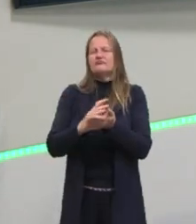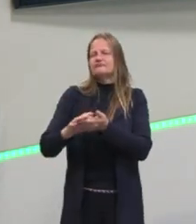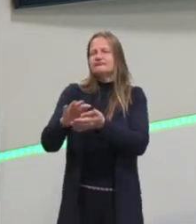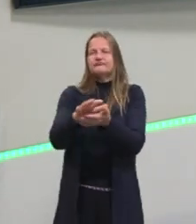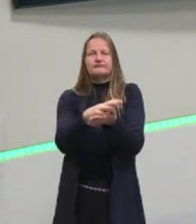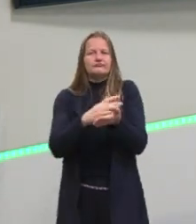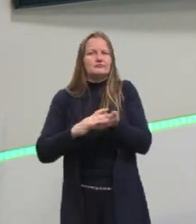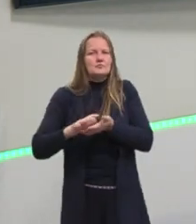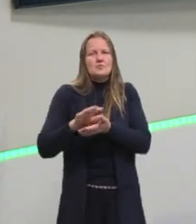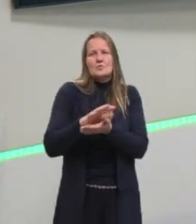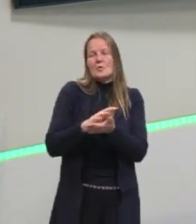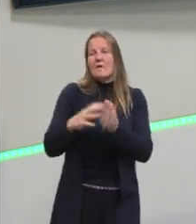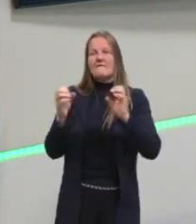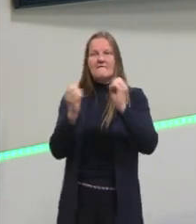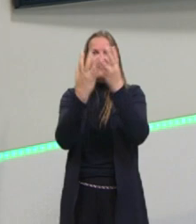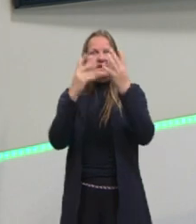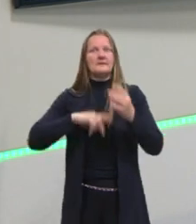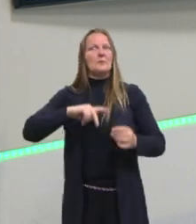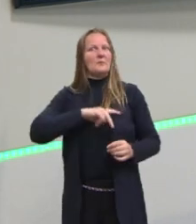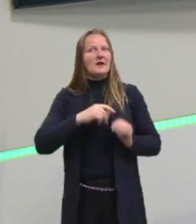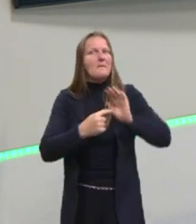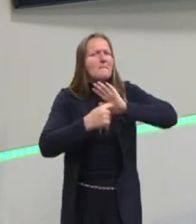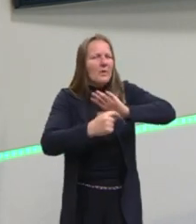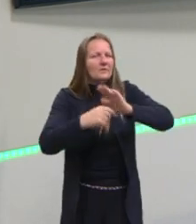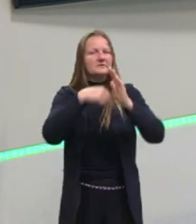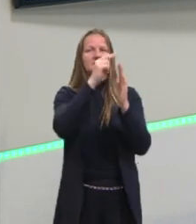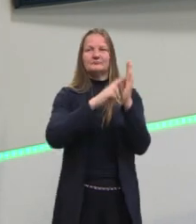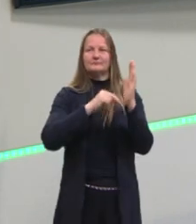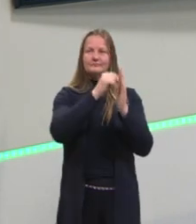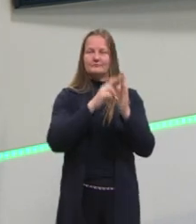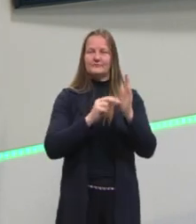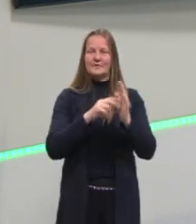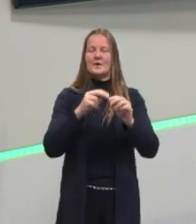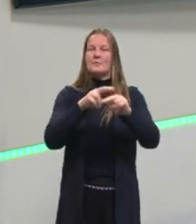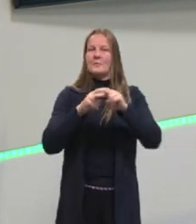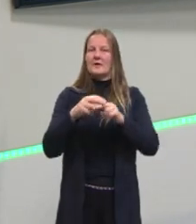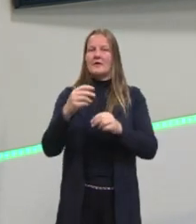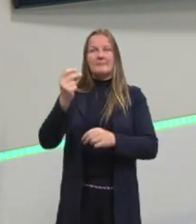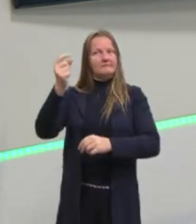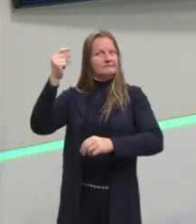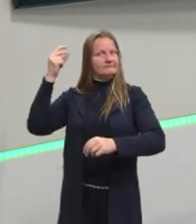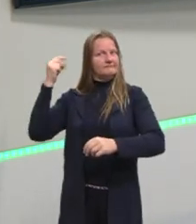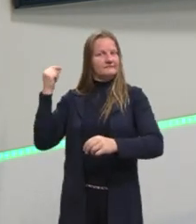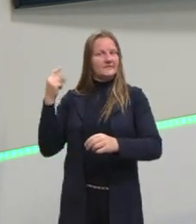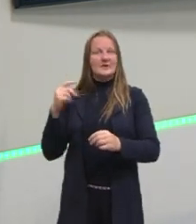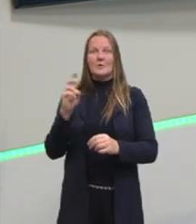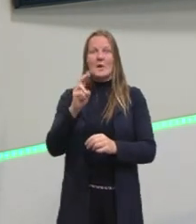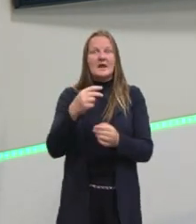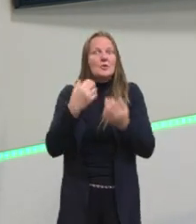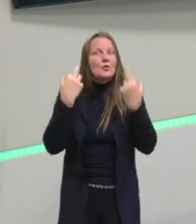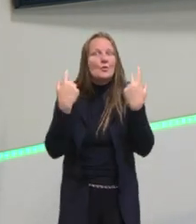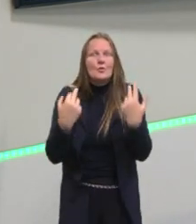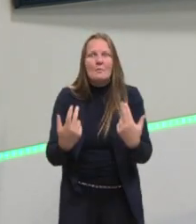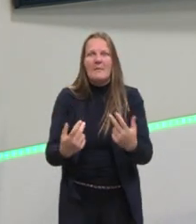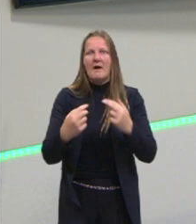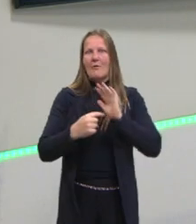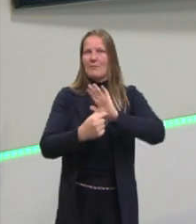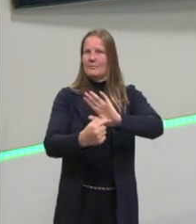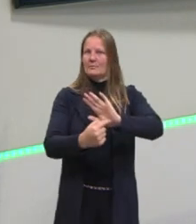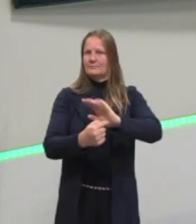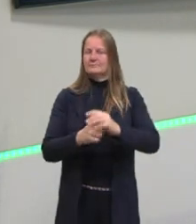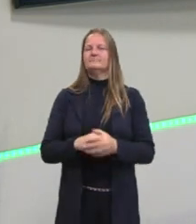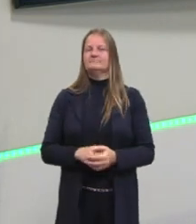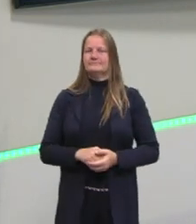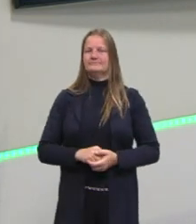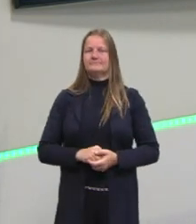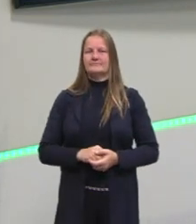festas populares brasileiras, e isso, para a época, não era um tema que aparecia com